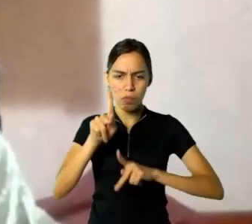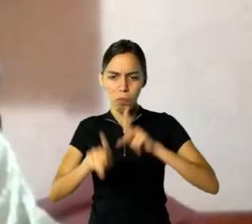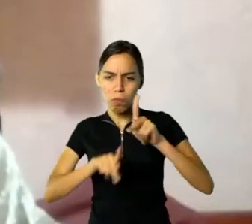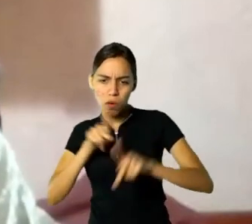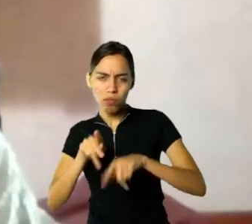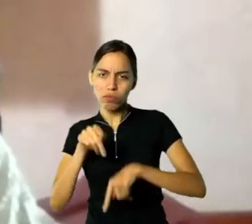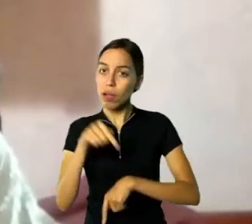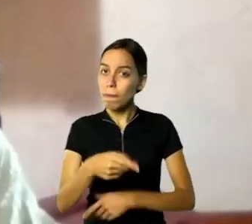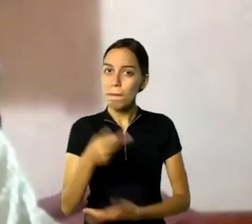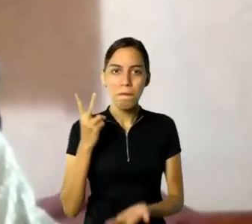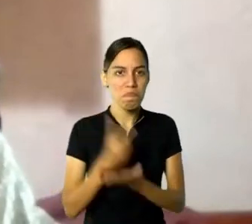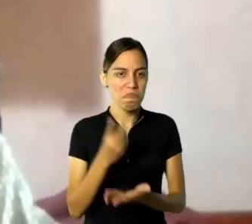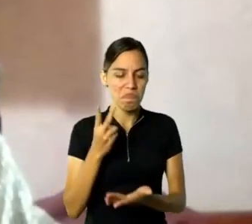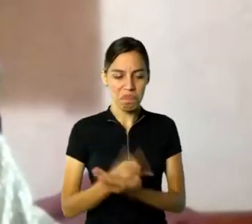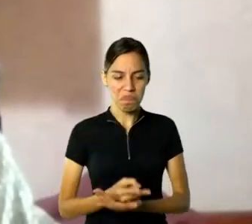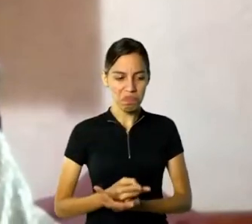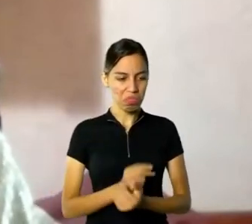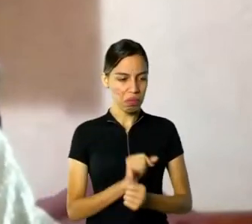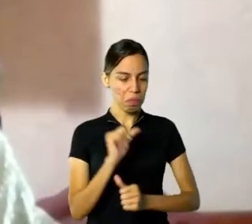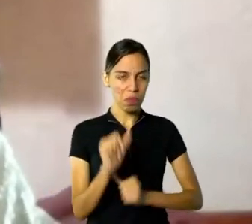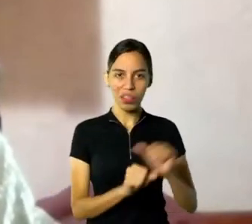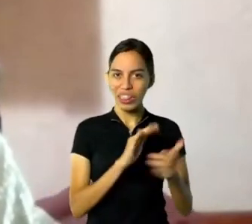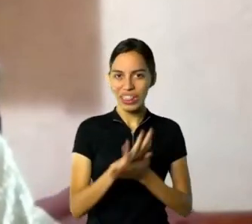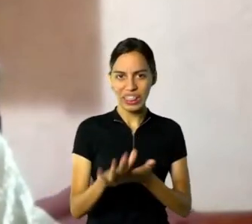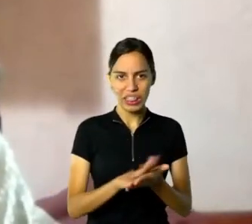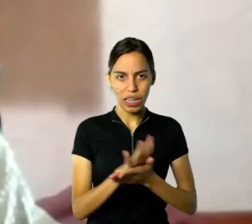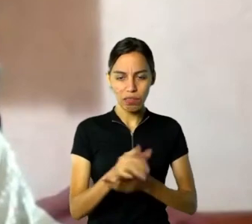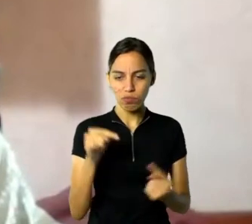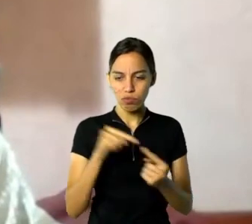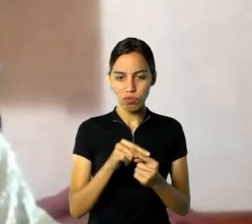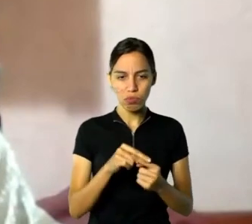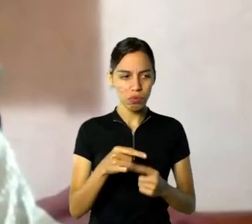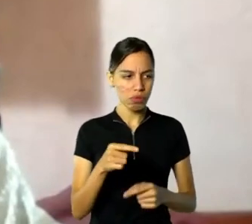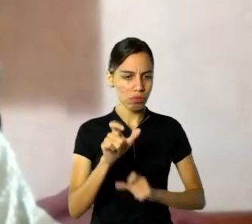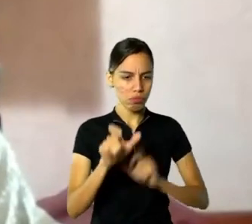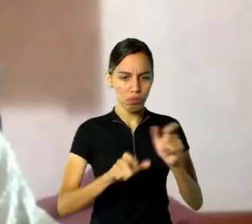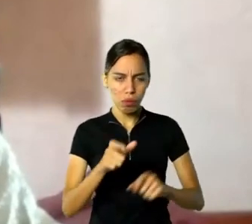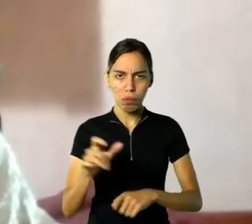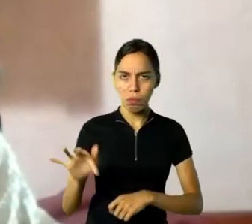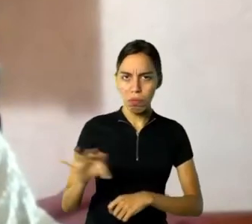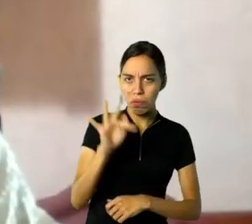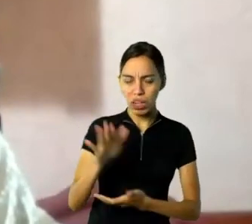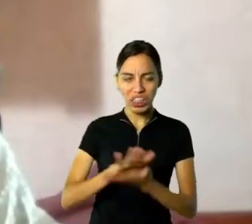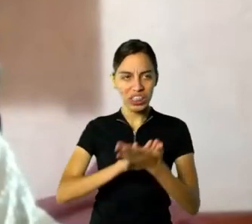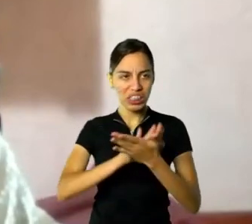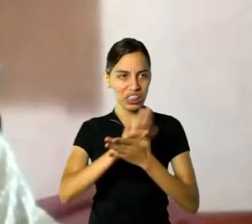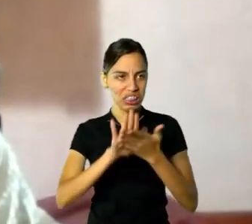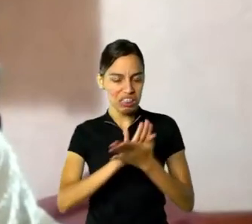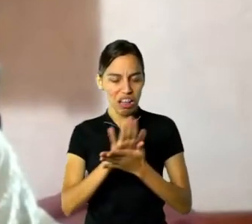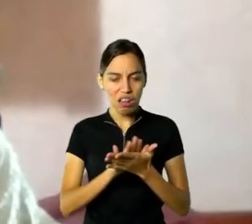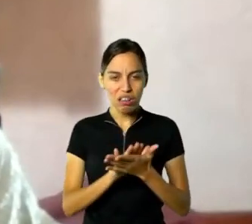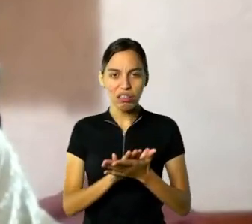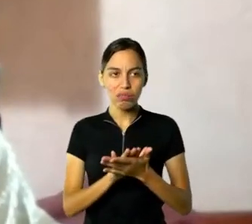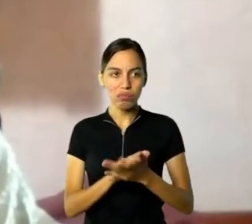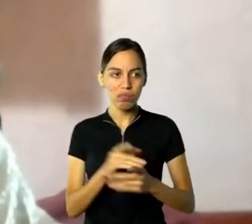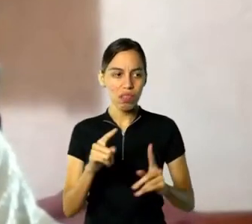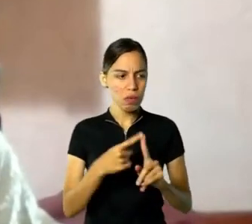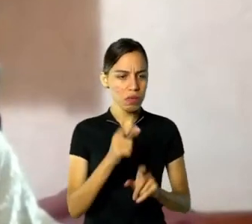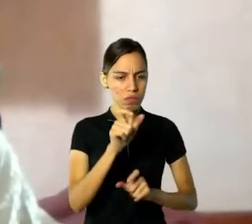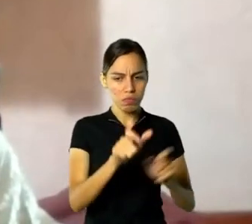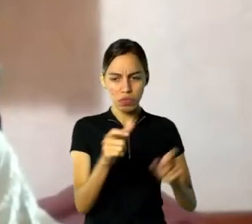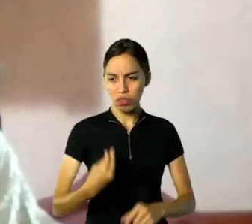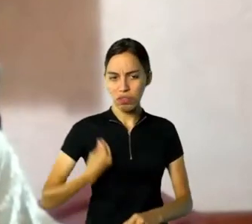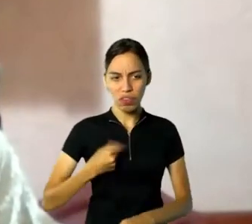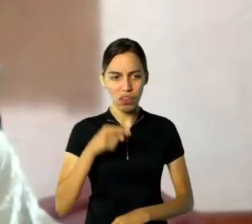está estagnada, assim. Não tem faculdade, né? Mas é um lugar que tem a vida de quem mora lá,